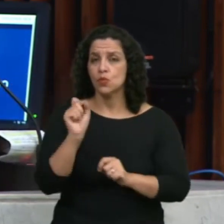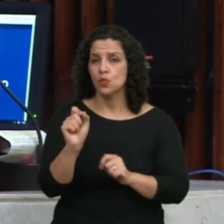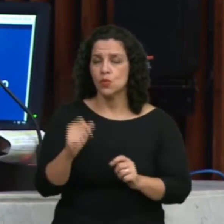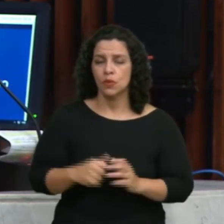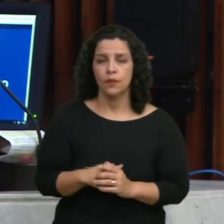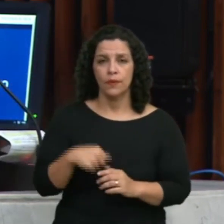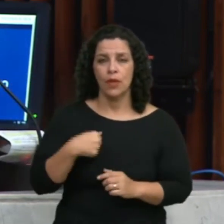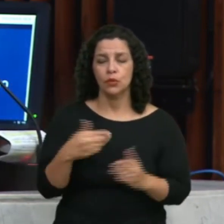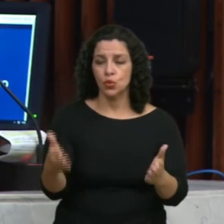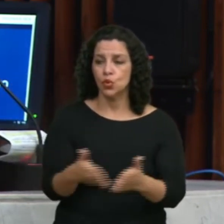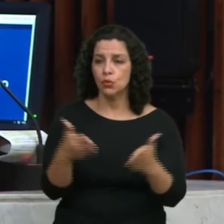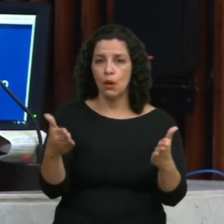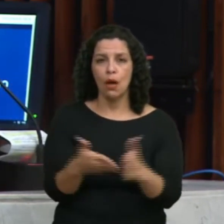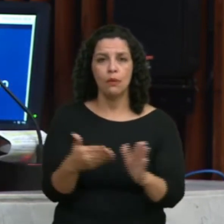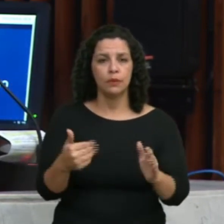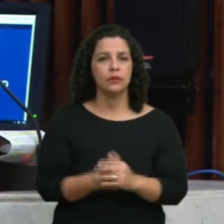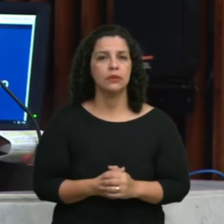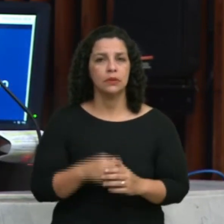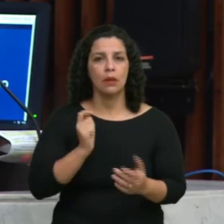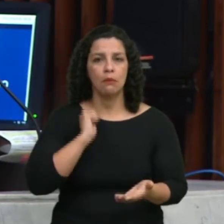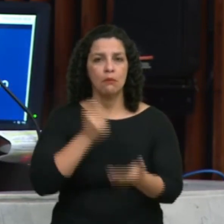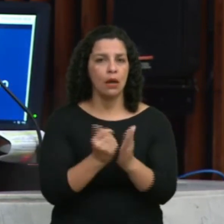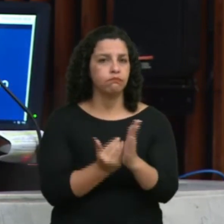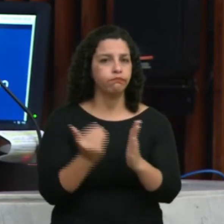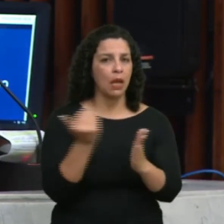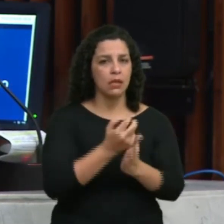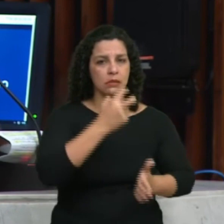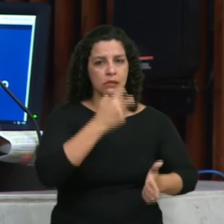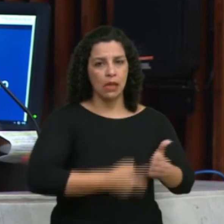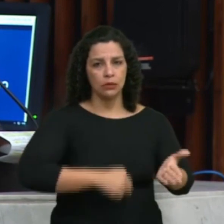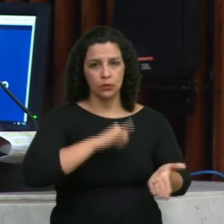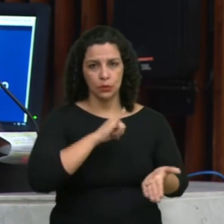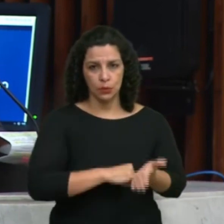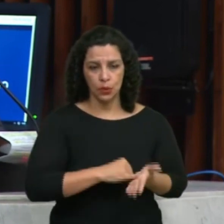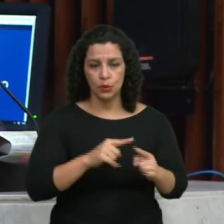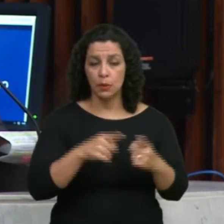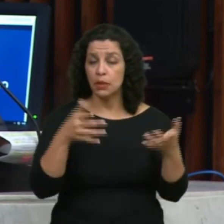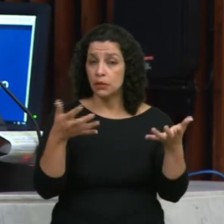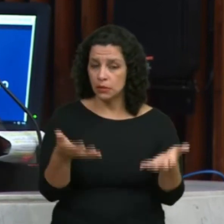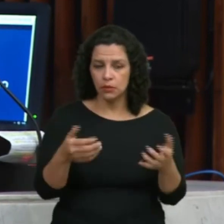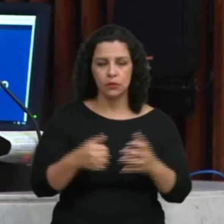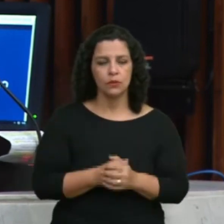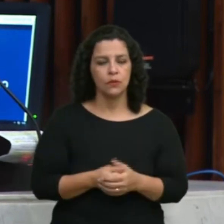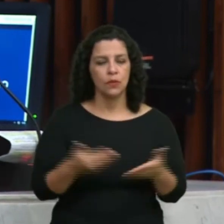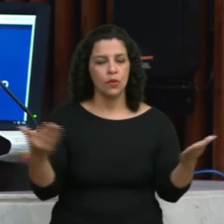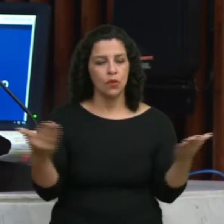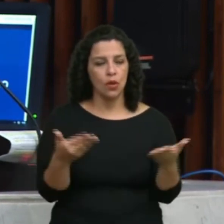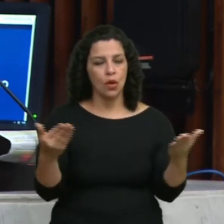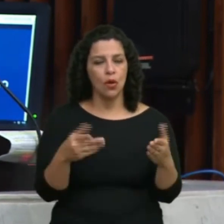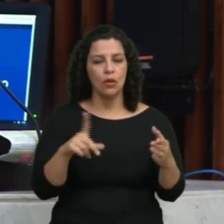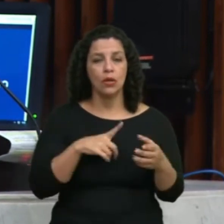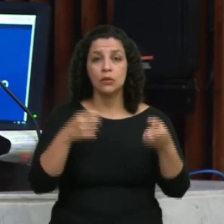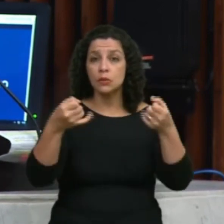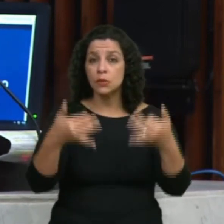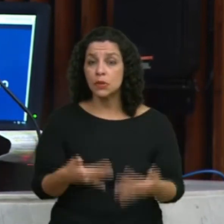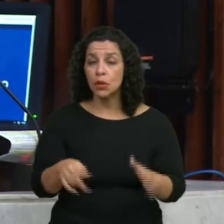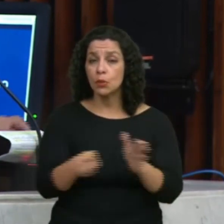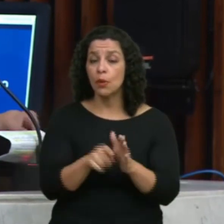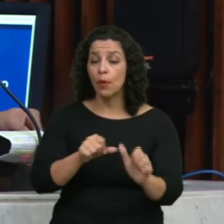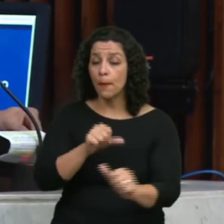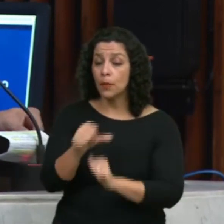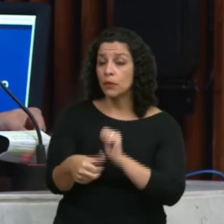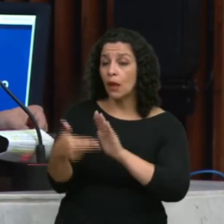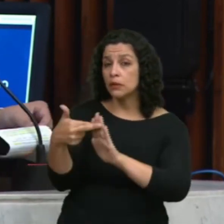os mais pobres pagam mais. Mas essa injustiça está sendo tratada pela reforma